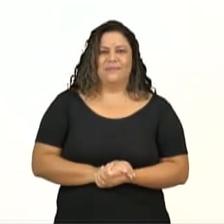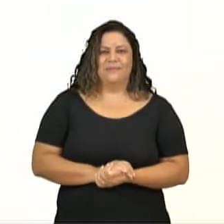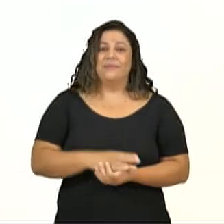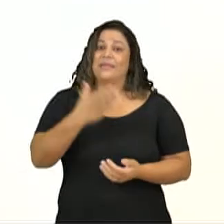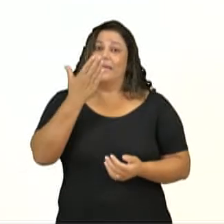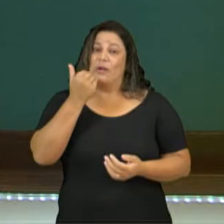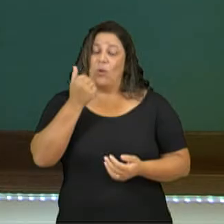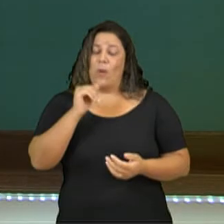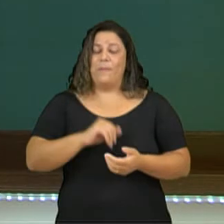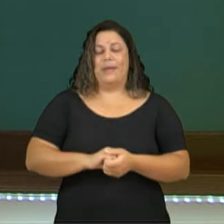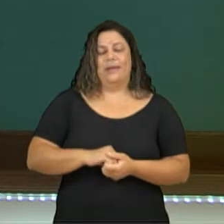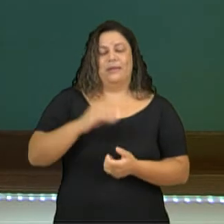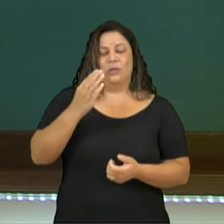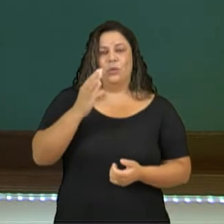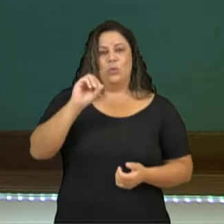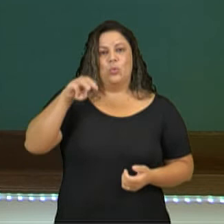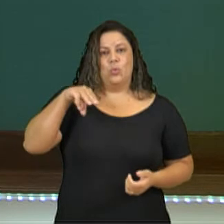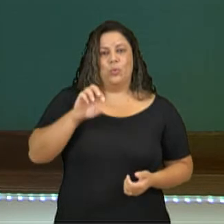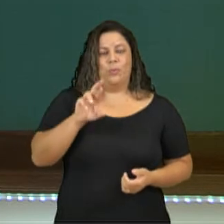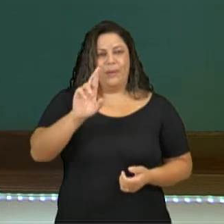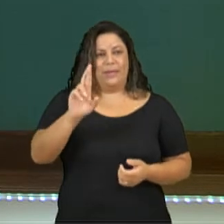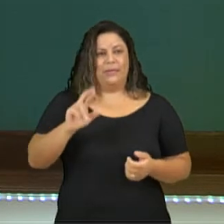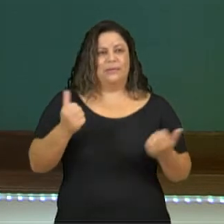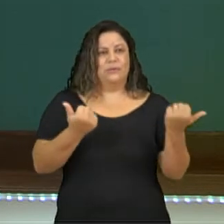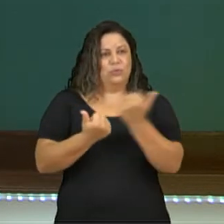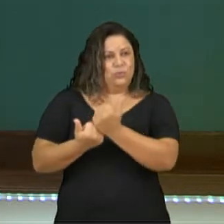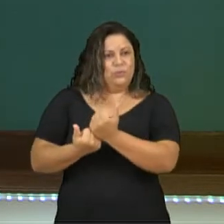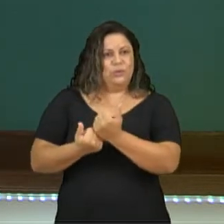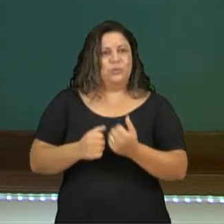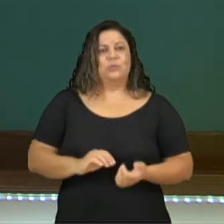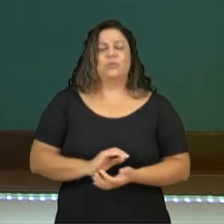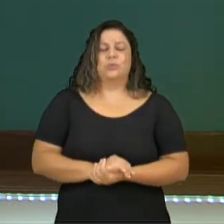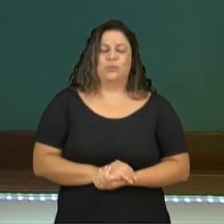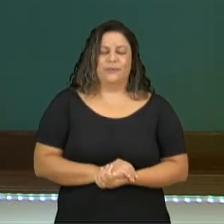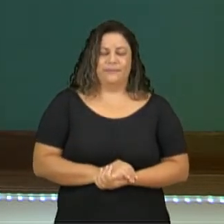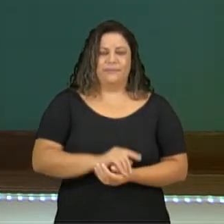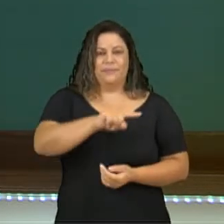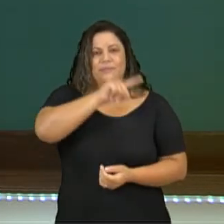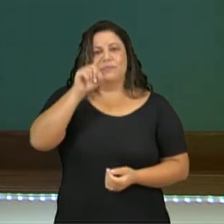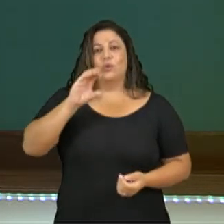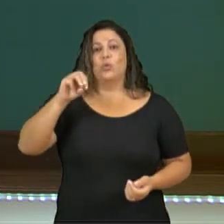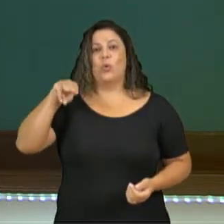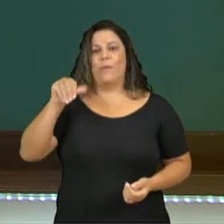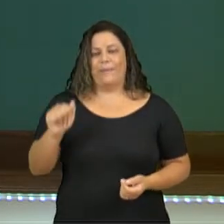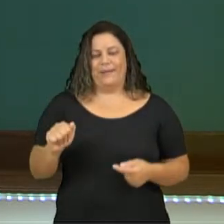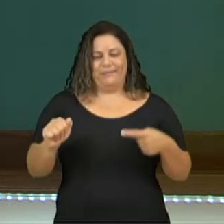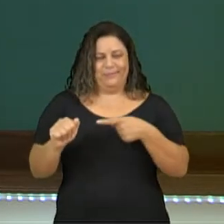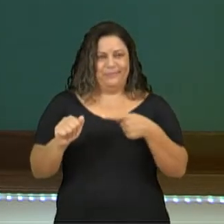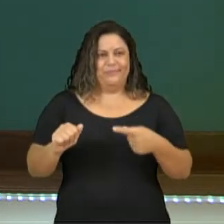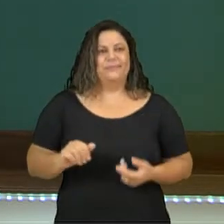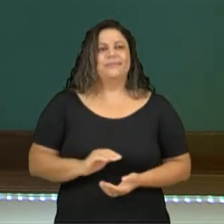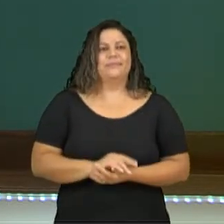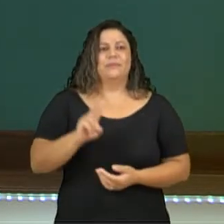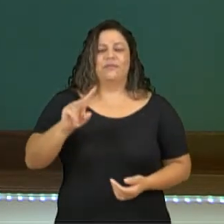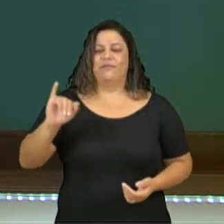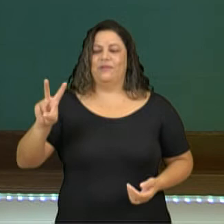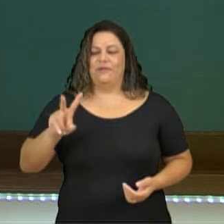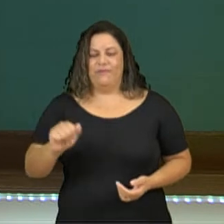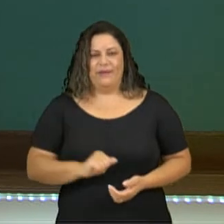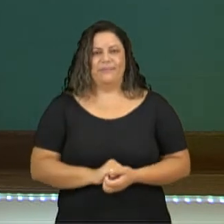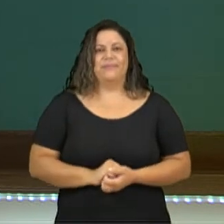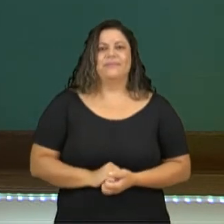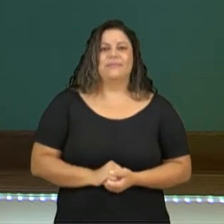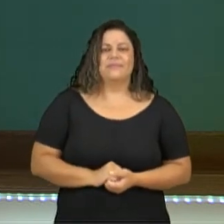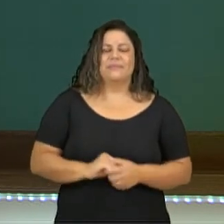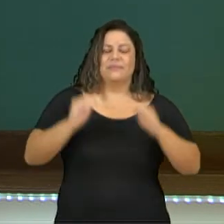vivir, os dois, ó. Substituir as duas últimas letras, coloca o A no final. Coma, bíba. A gente tem